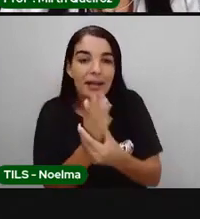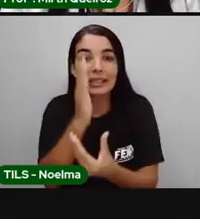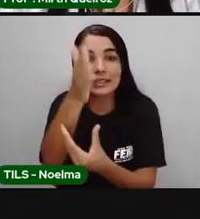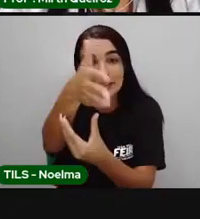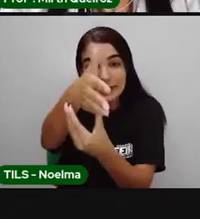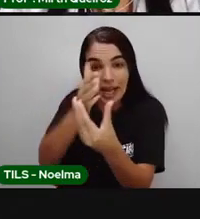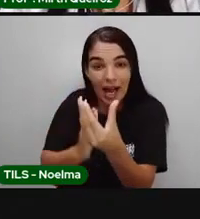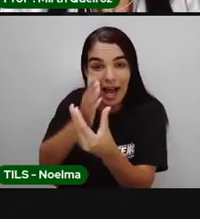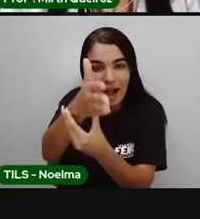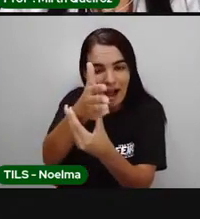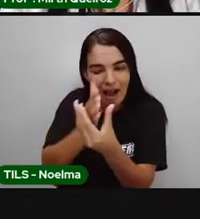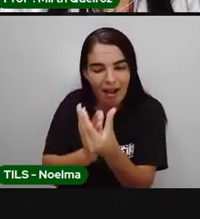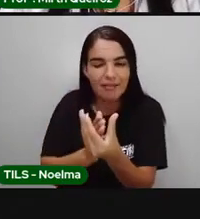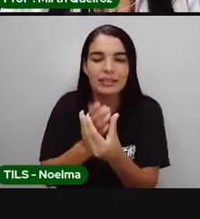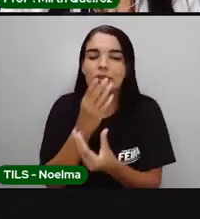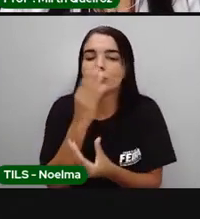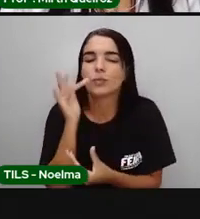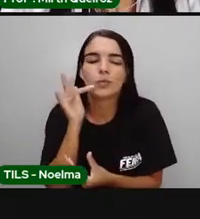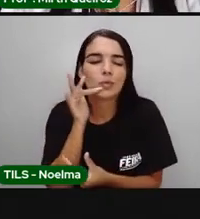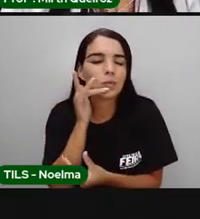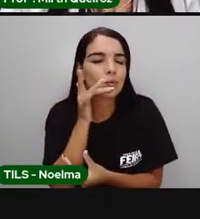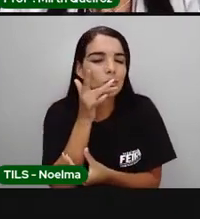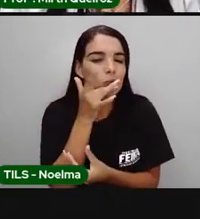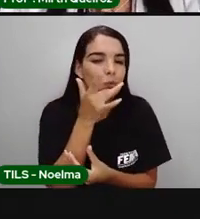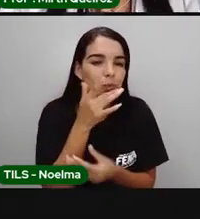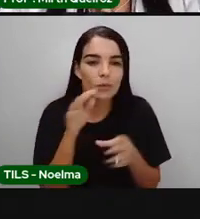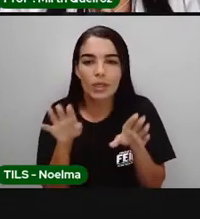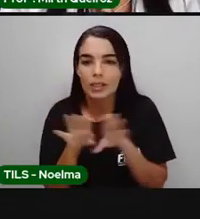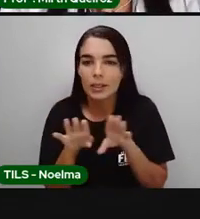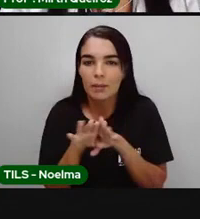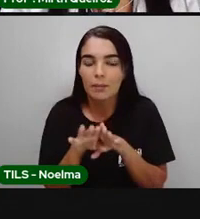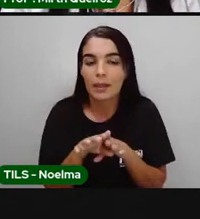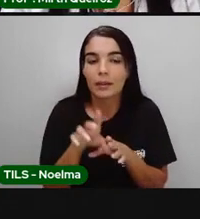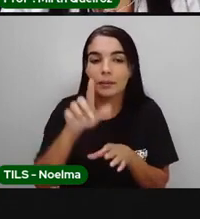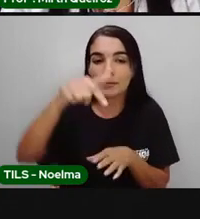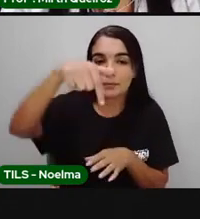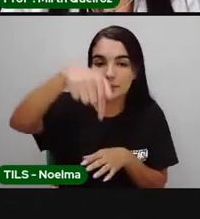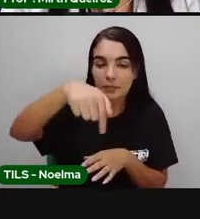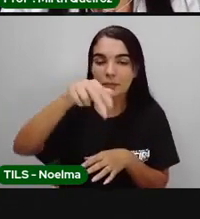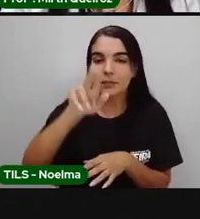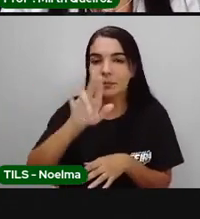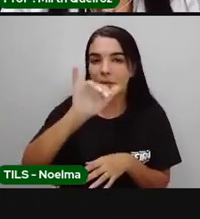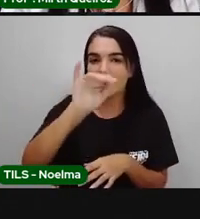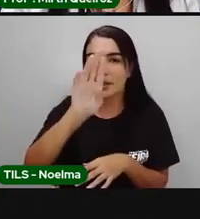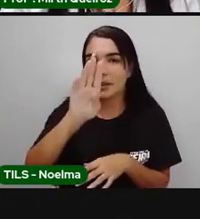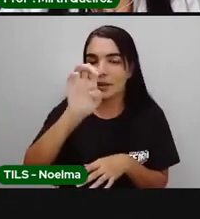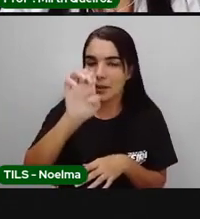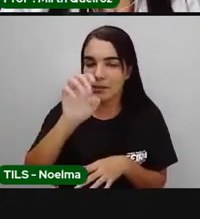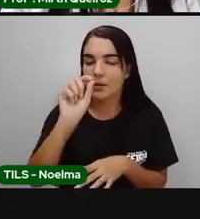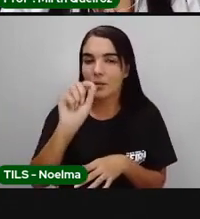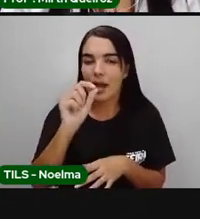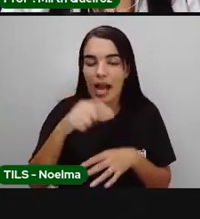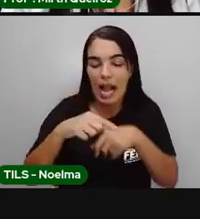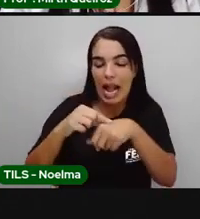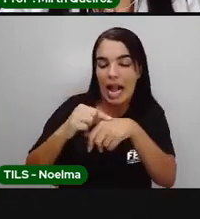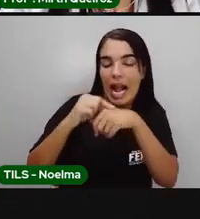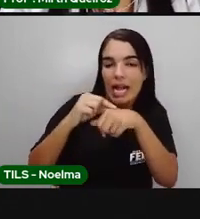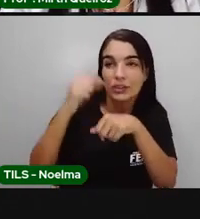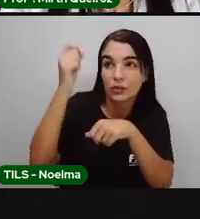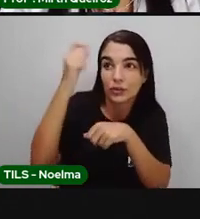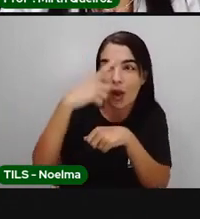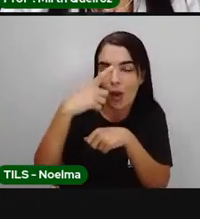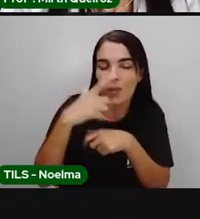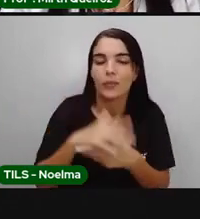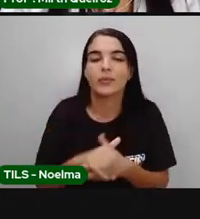acarajé, bem como o quibe nordestino, preparado com carne de sol ou charpe,